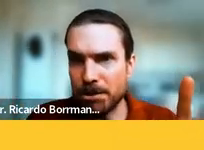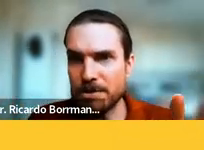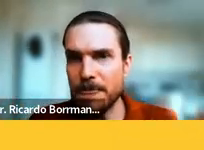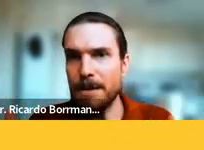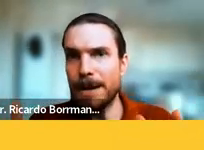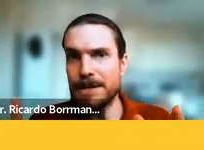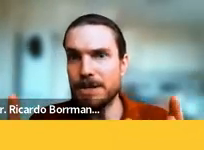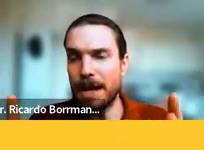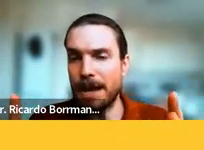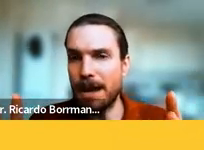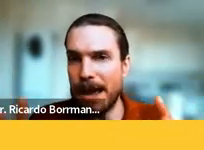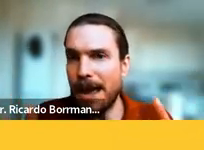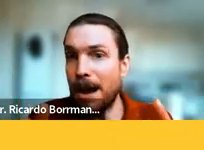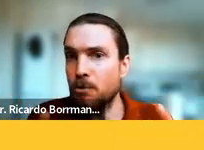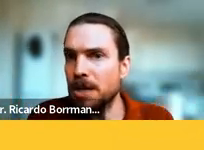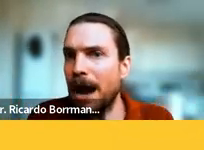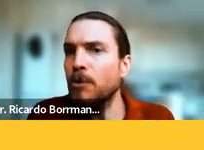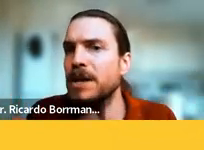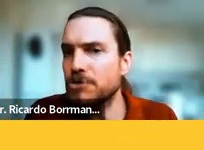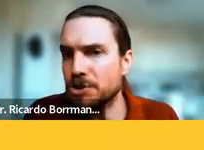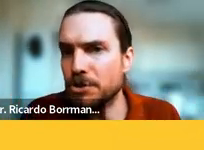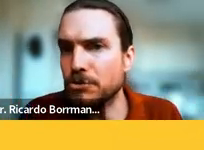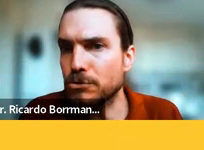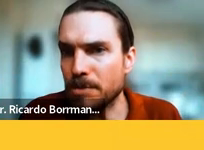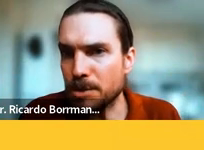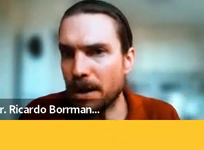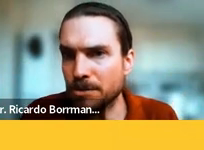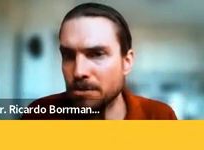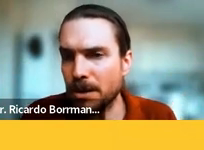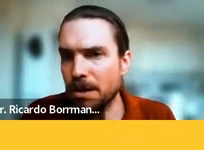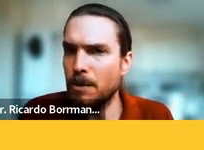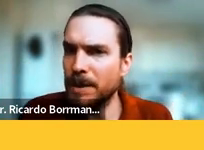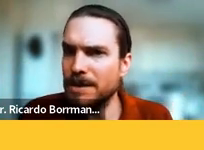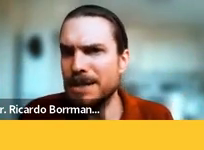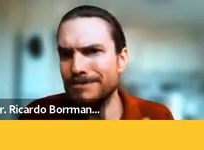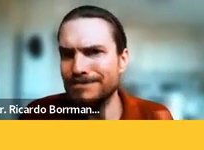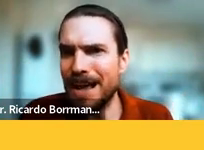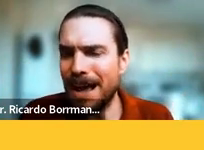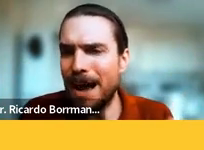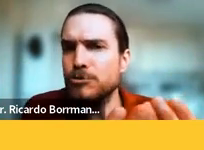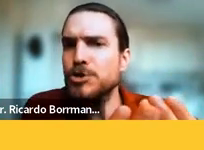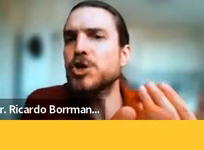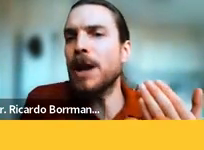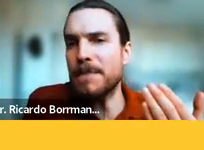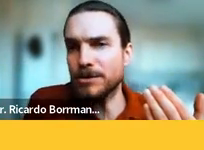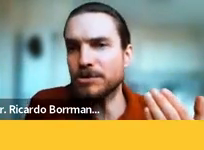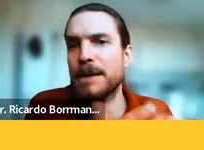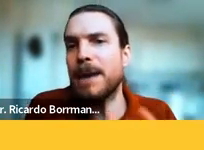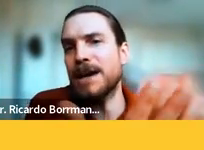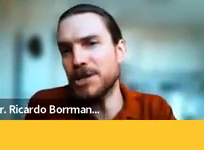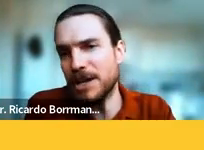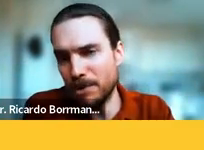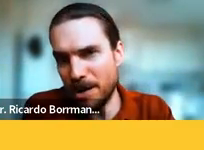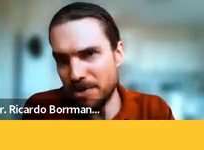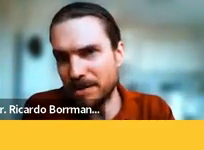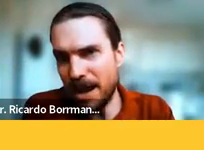contra os xamãs, mas é algo que, ao ler os textos do Tobias Barreto, eu percebia há um descolamento da